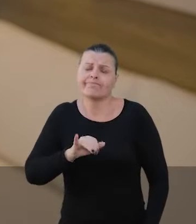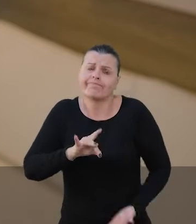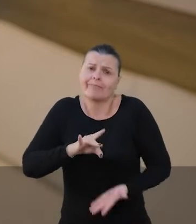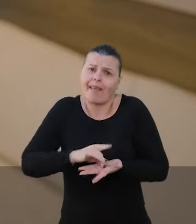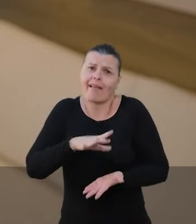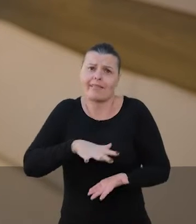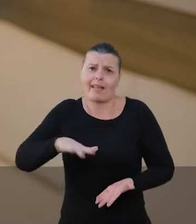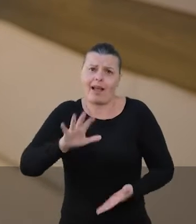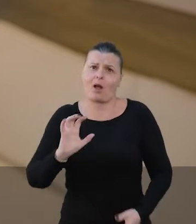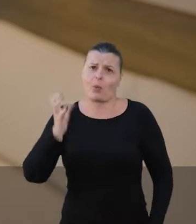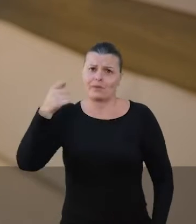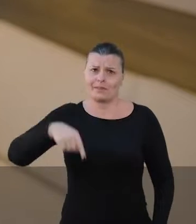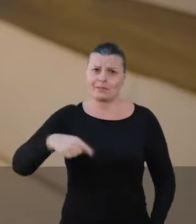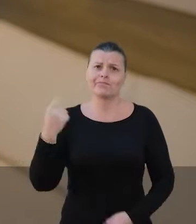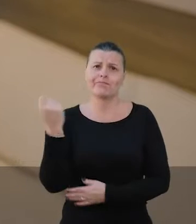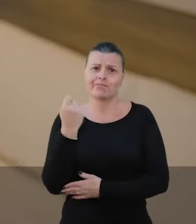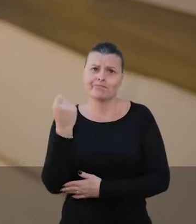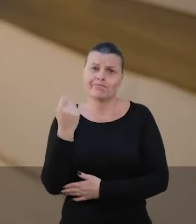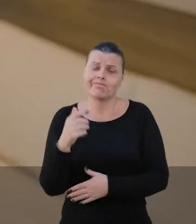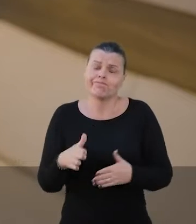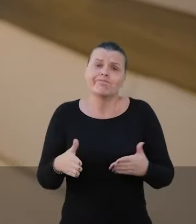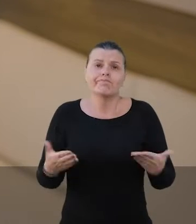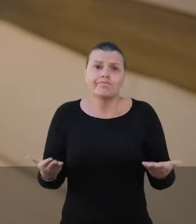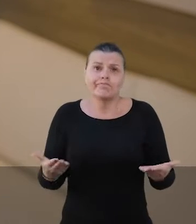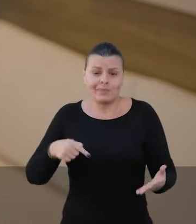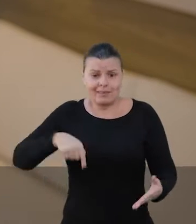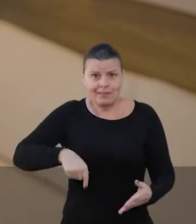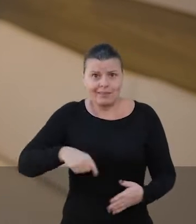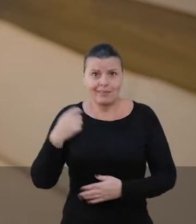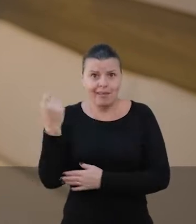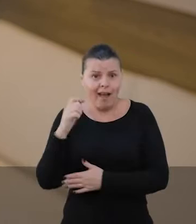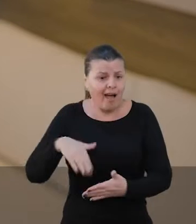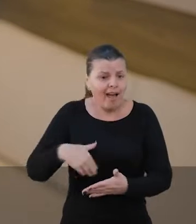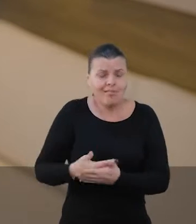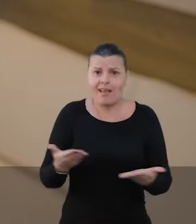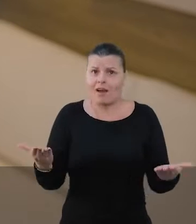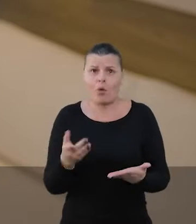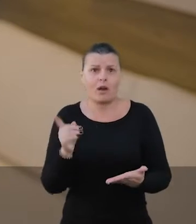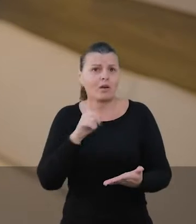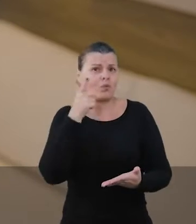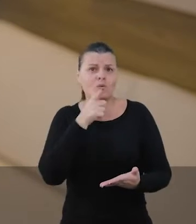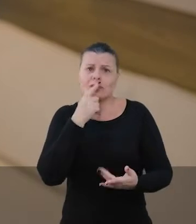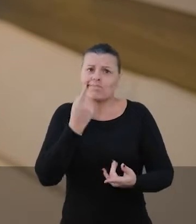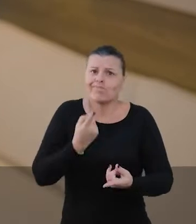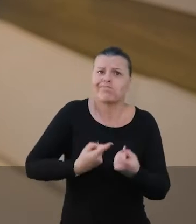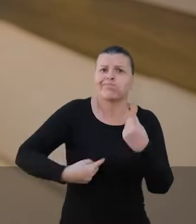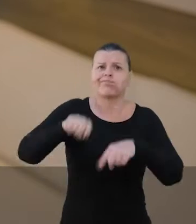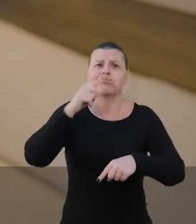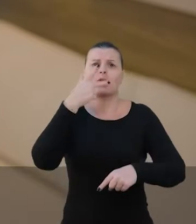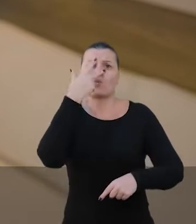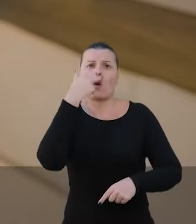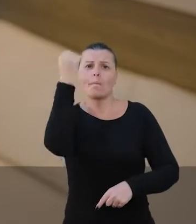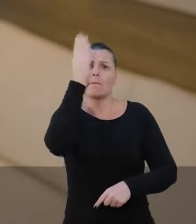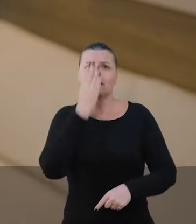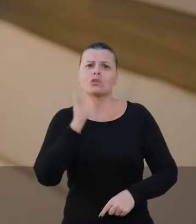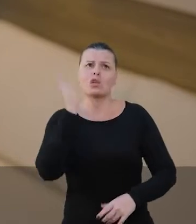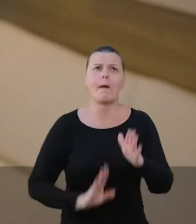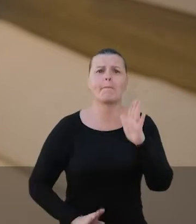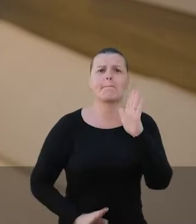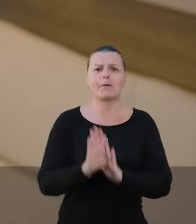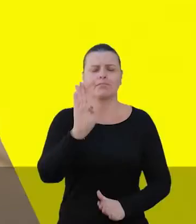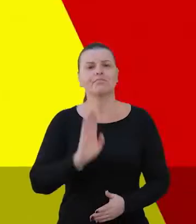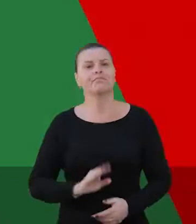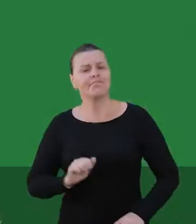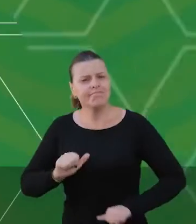foi a triste realidade que nós vivemos. Tanto é que o nosso estado, até agora, não se recupera na mesma velocidade